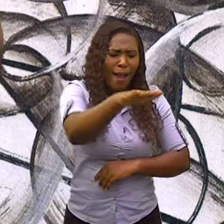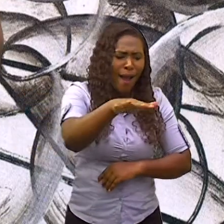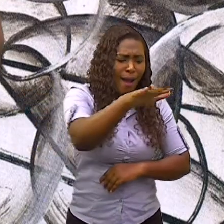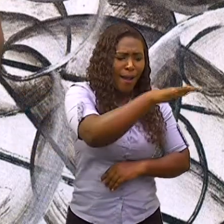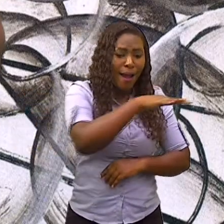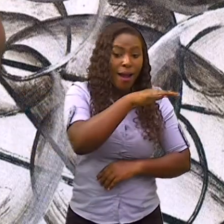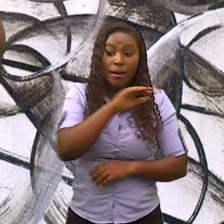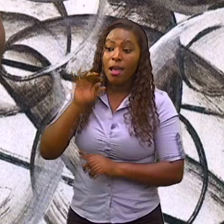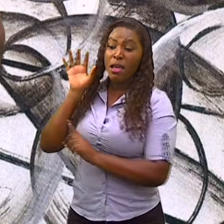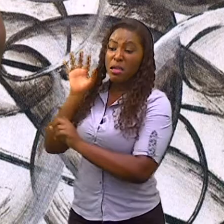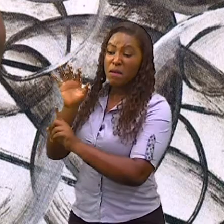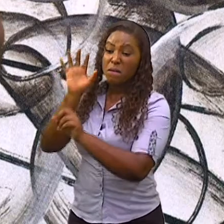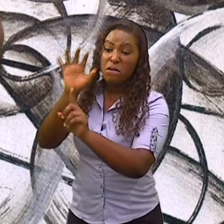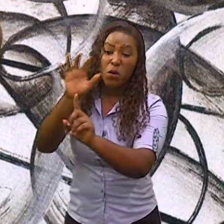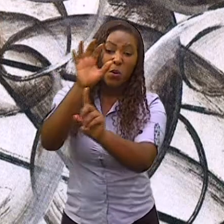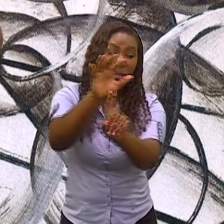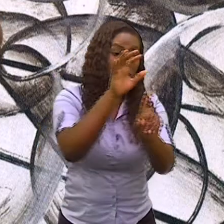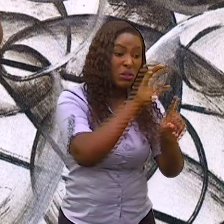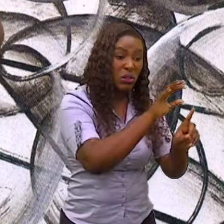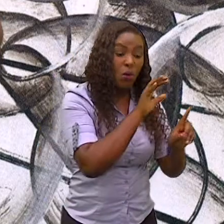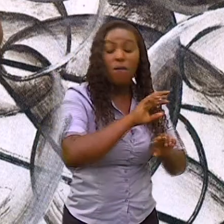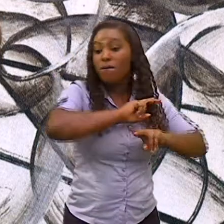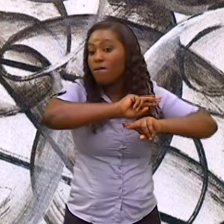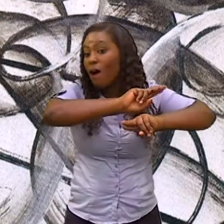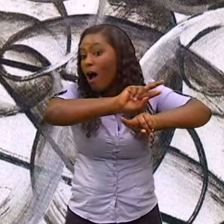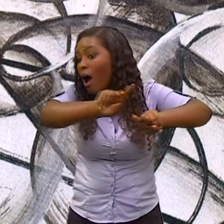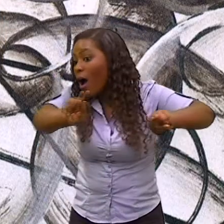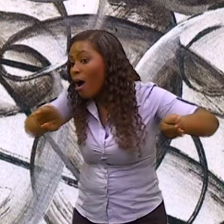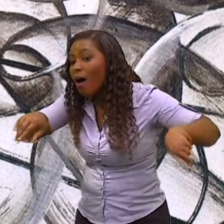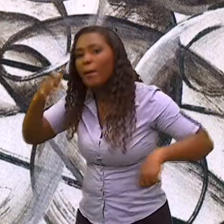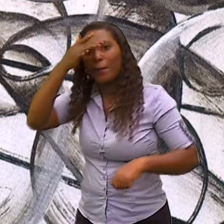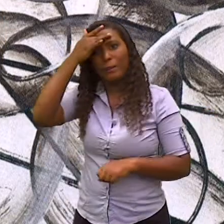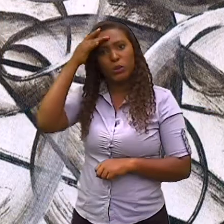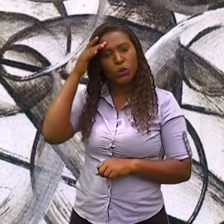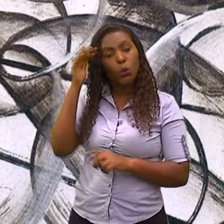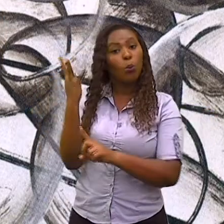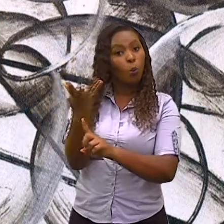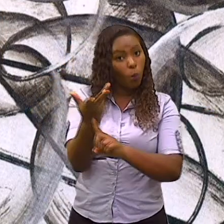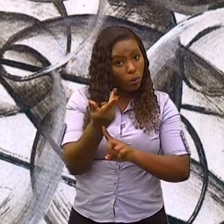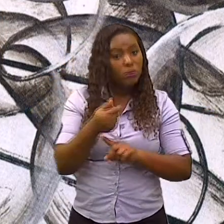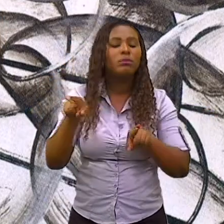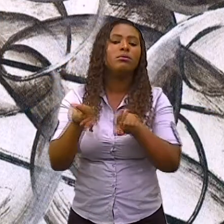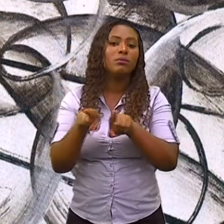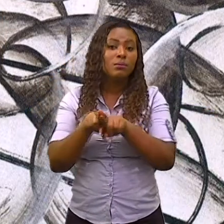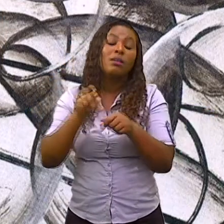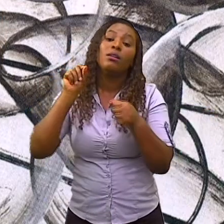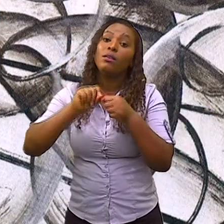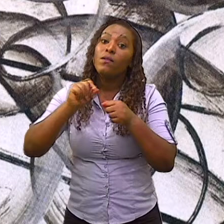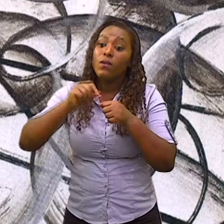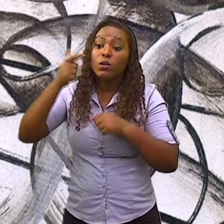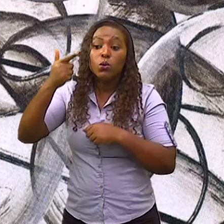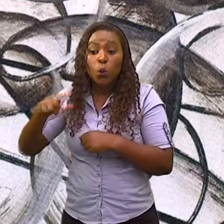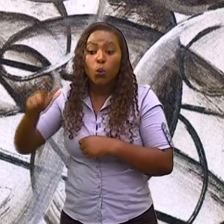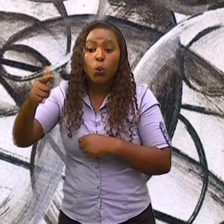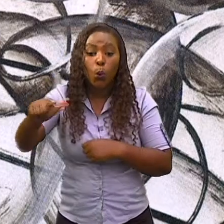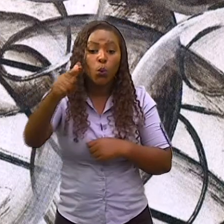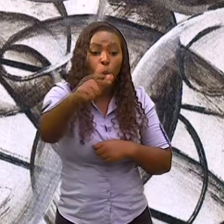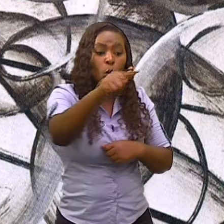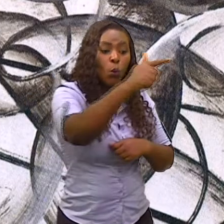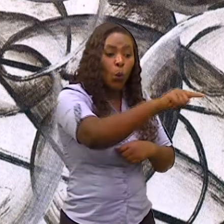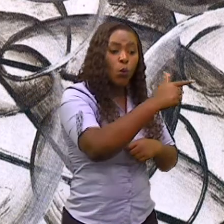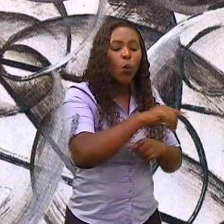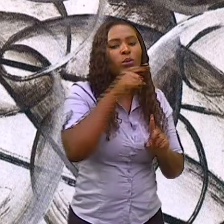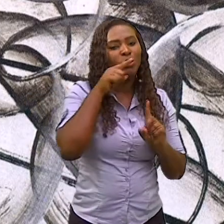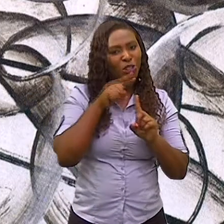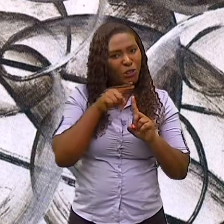influência sobre vários artistas que, posteriormente, criaram outros movimentos de arte moderna, que